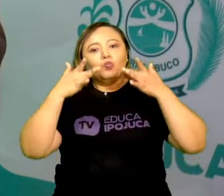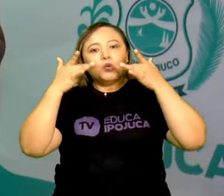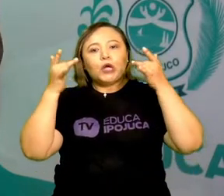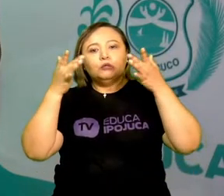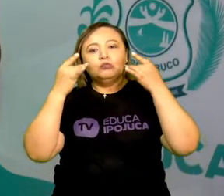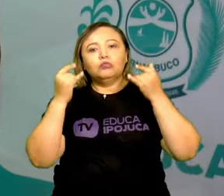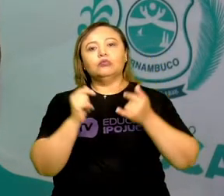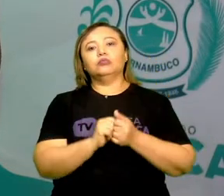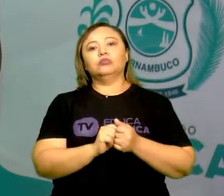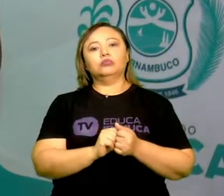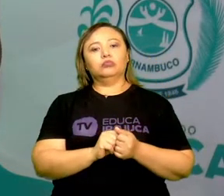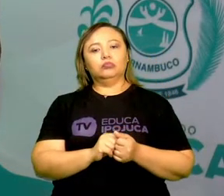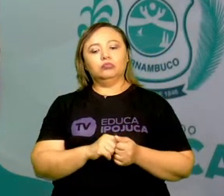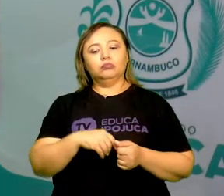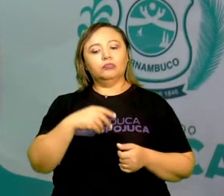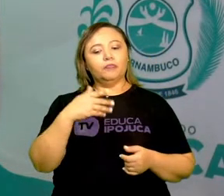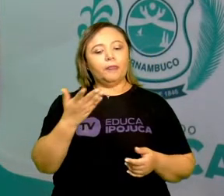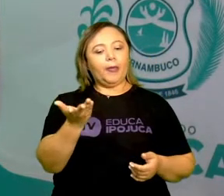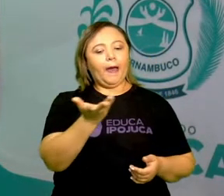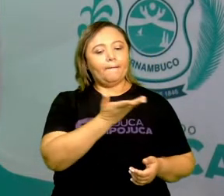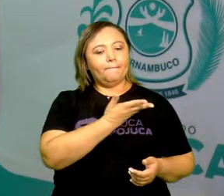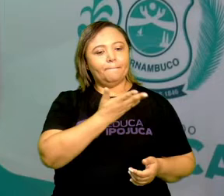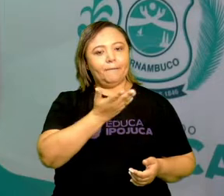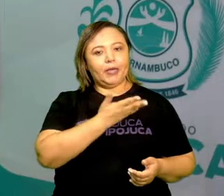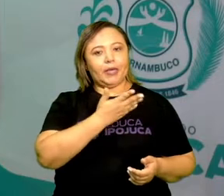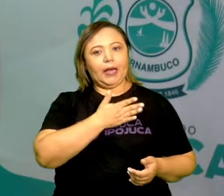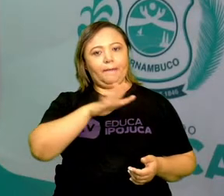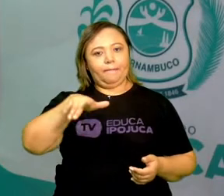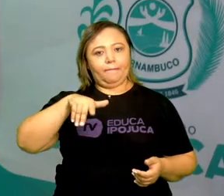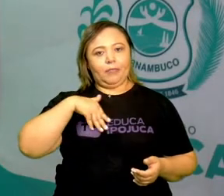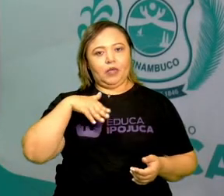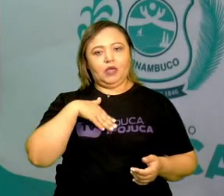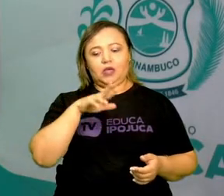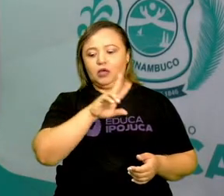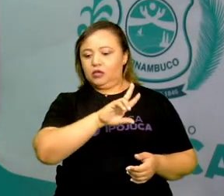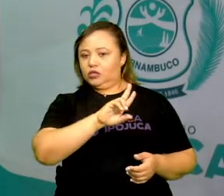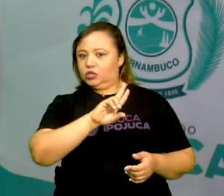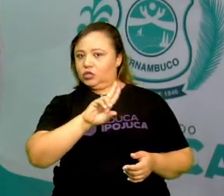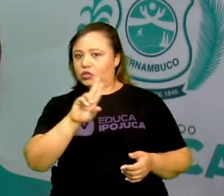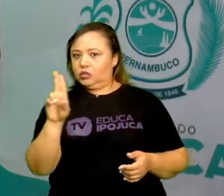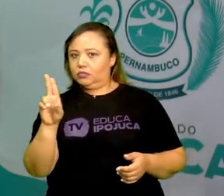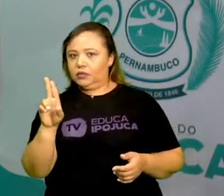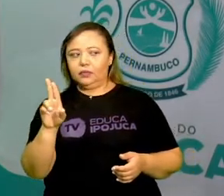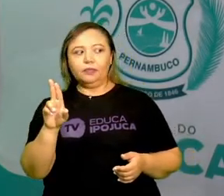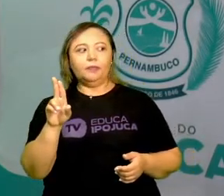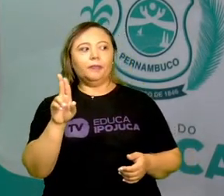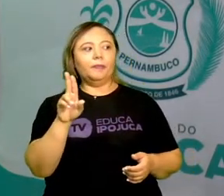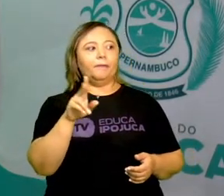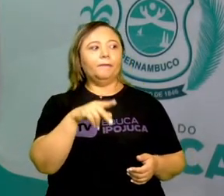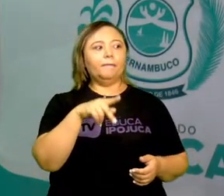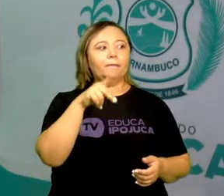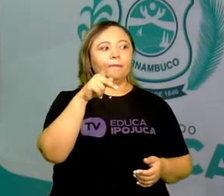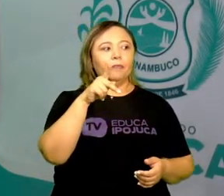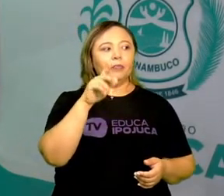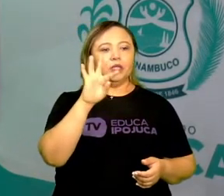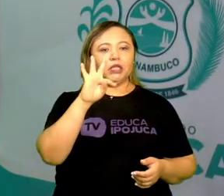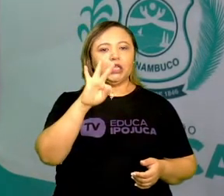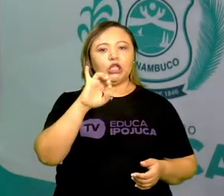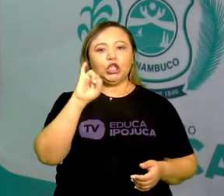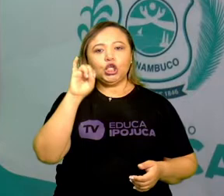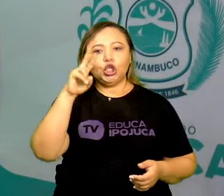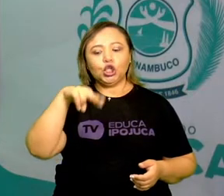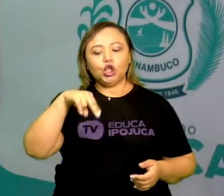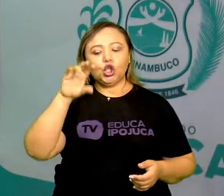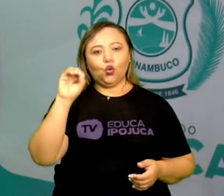chama-se Tinoco. E observe que o nome do gato, a palavra Tinoco, que está aí